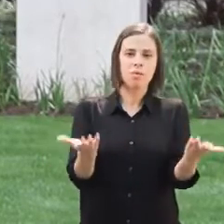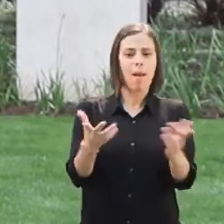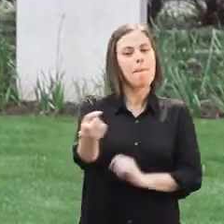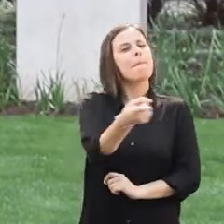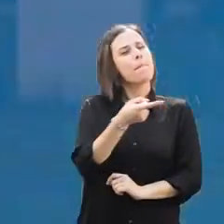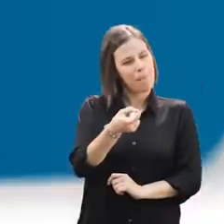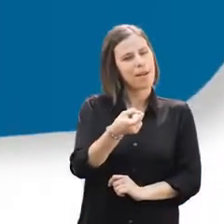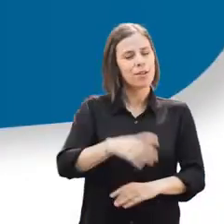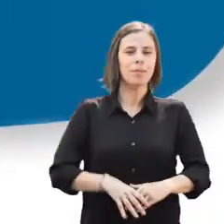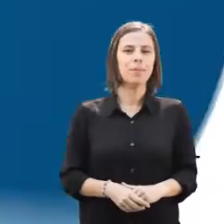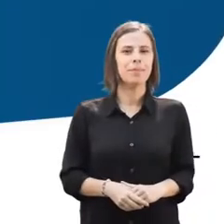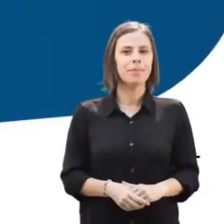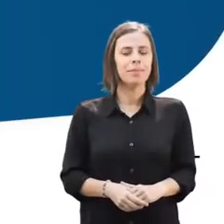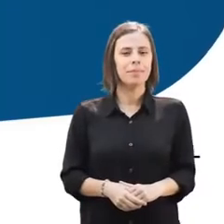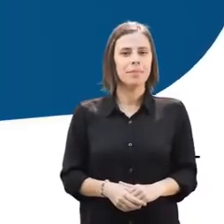e de paz.